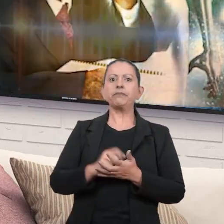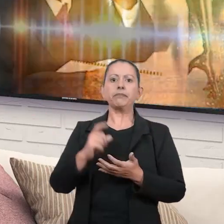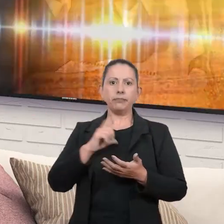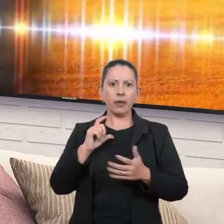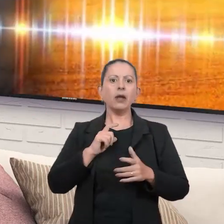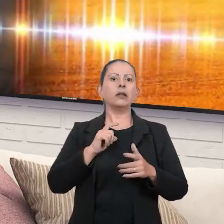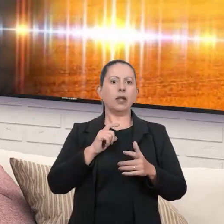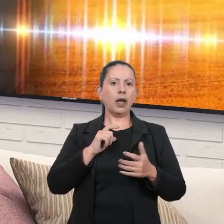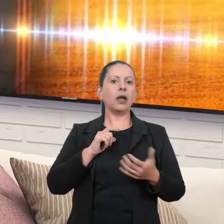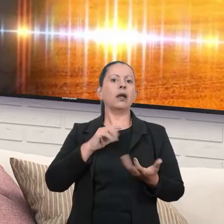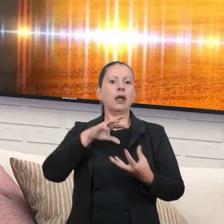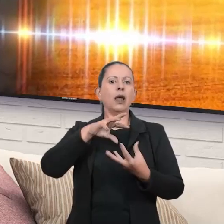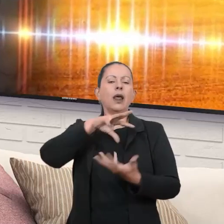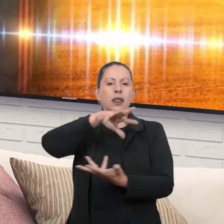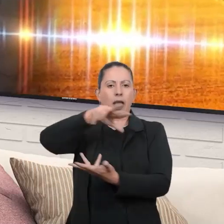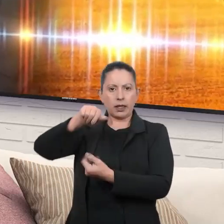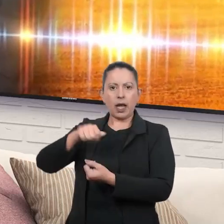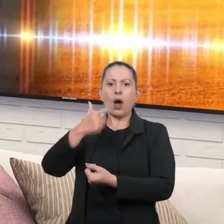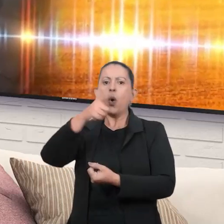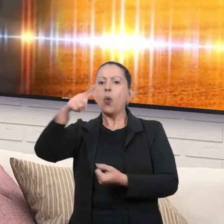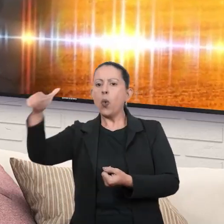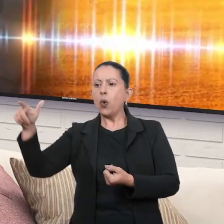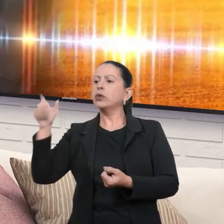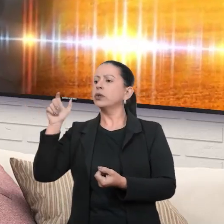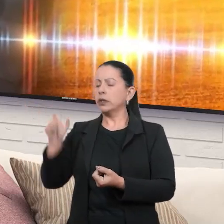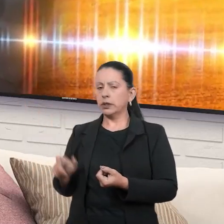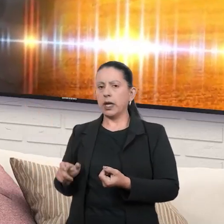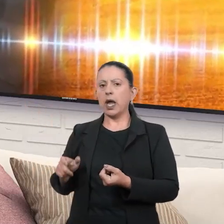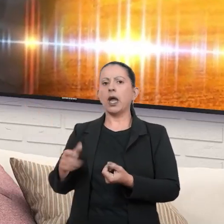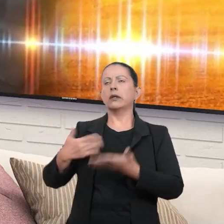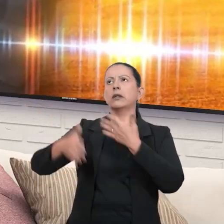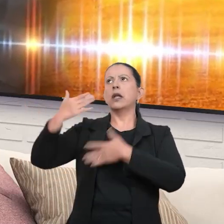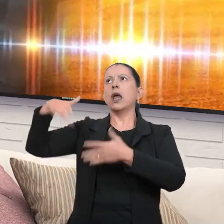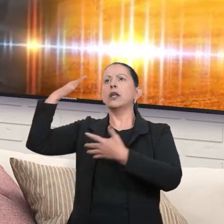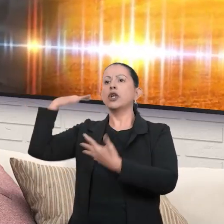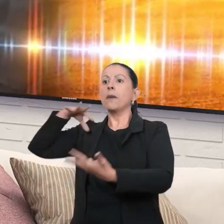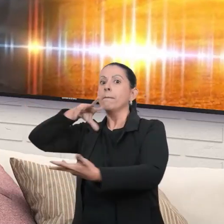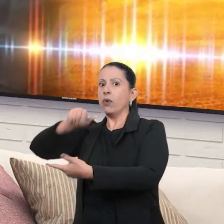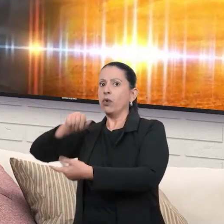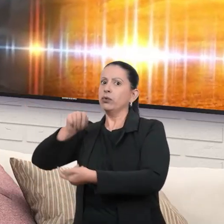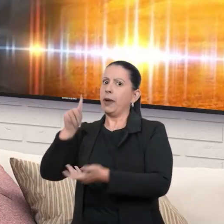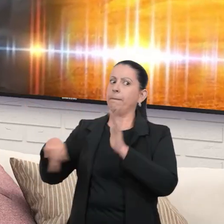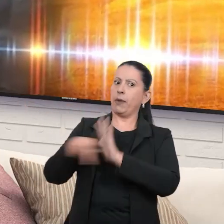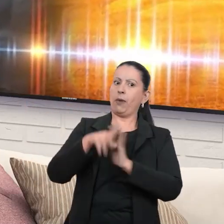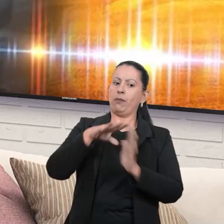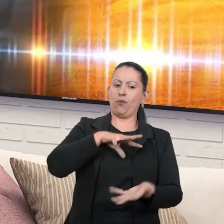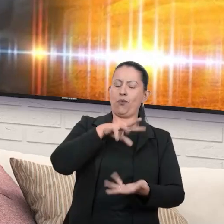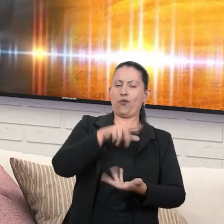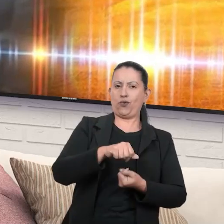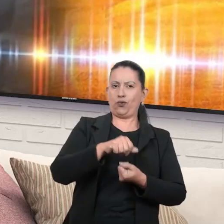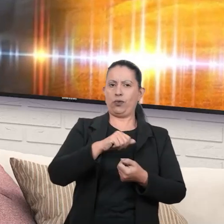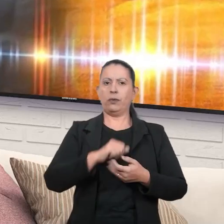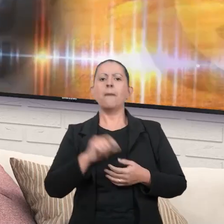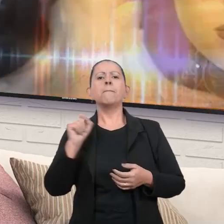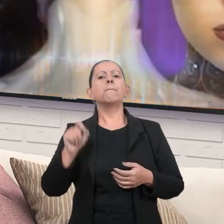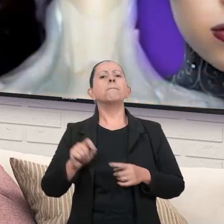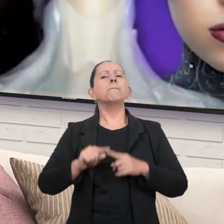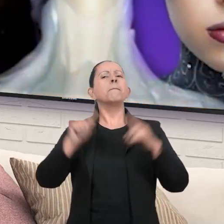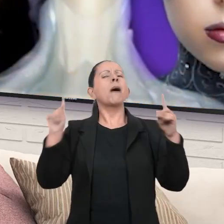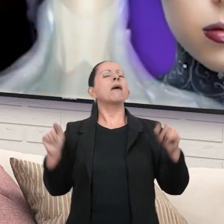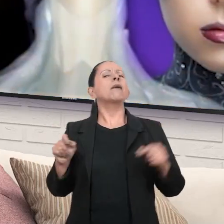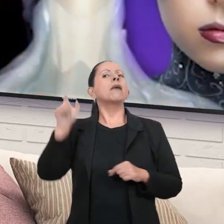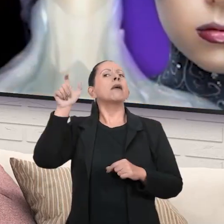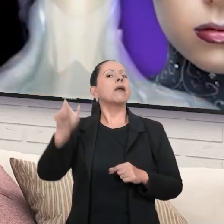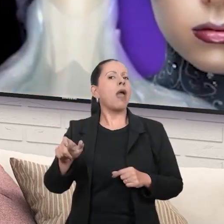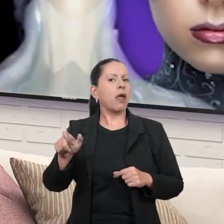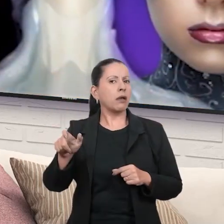por seres inteligentes vindo de outras estrelas, desde que o mundo é mundo. Mas, quem são eles?